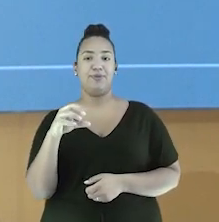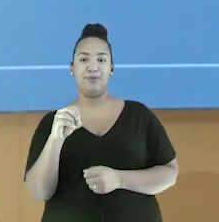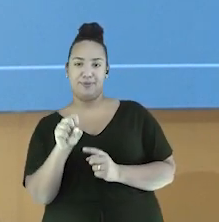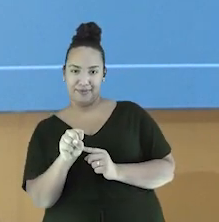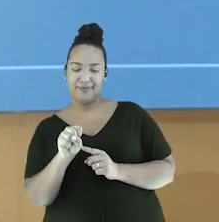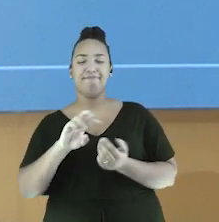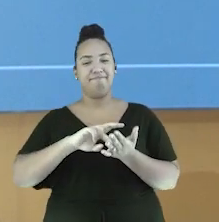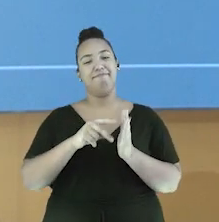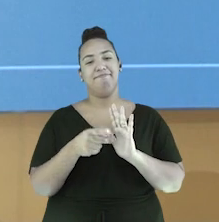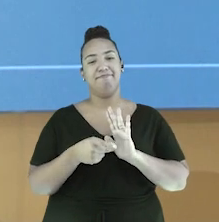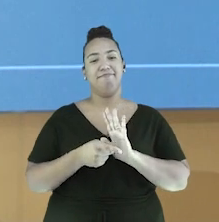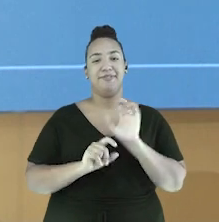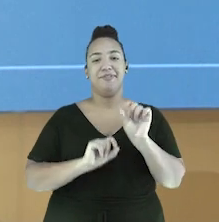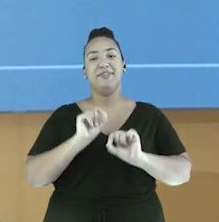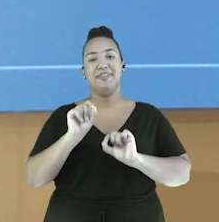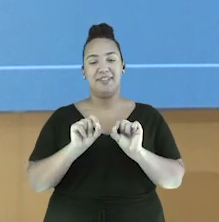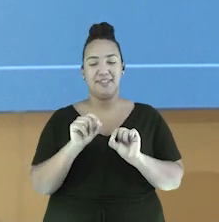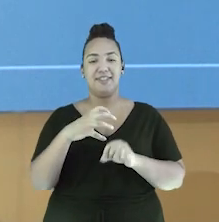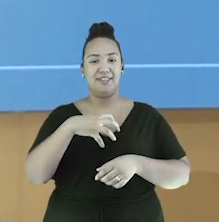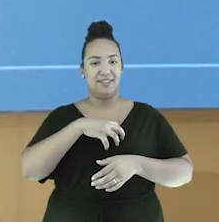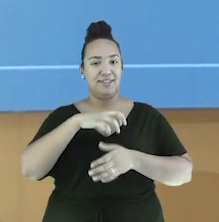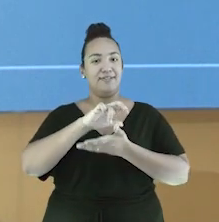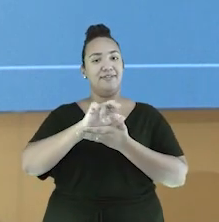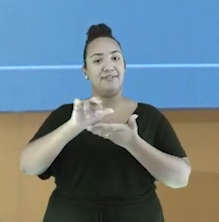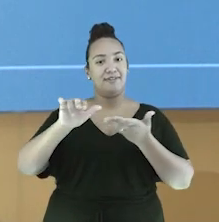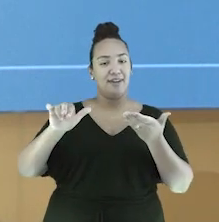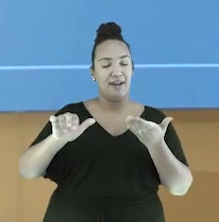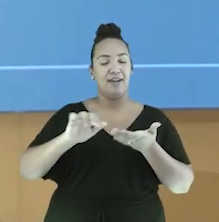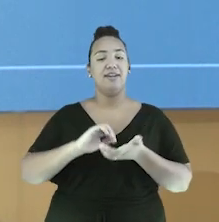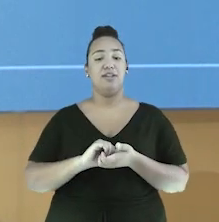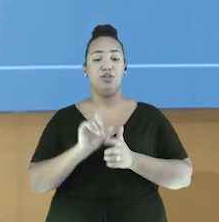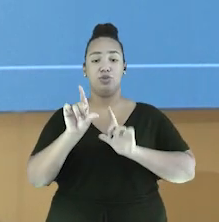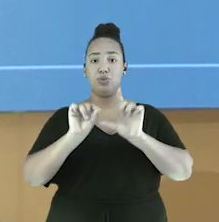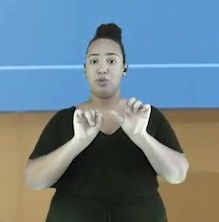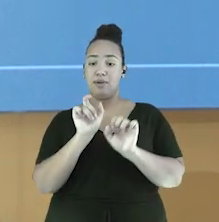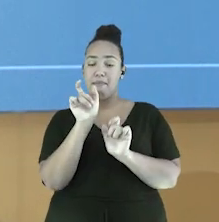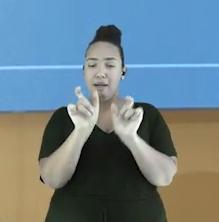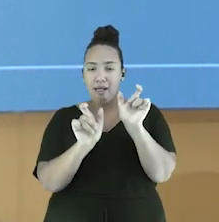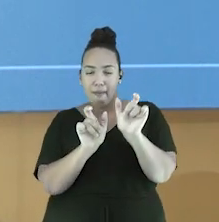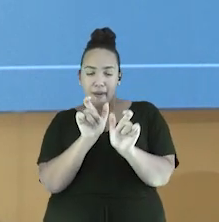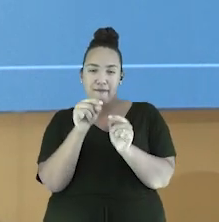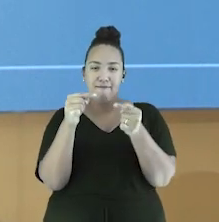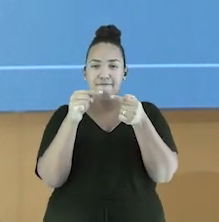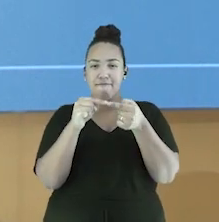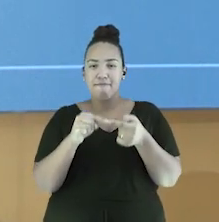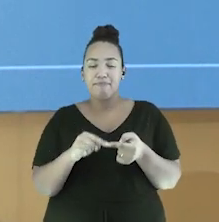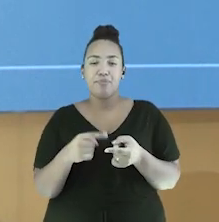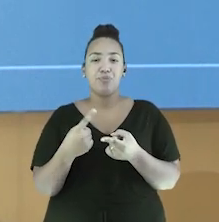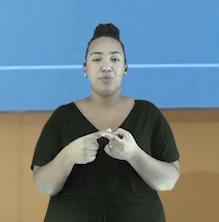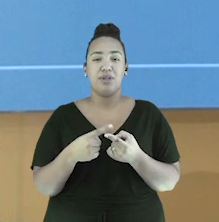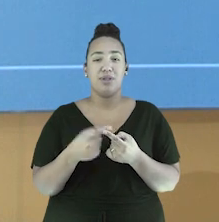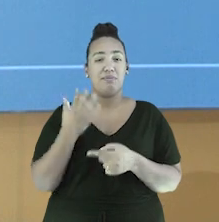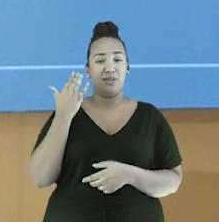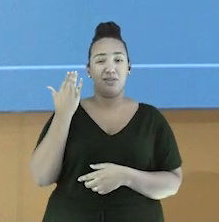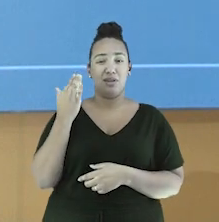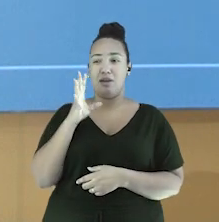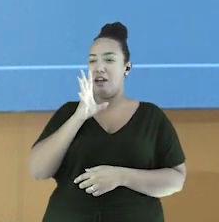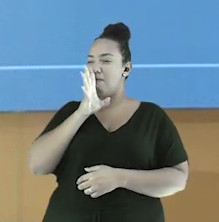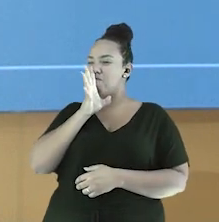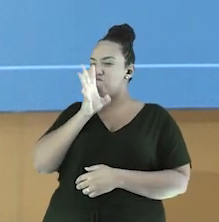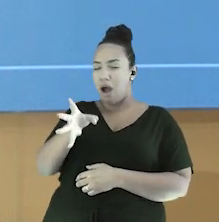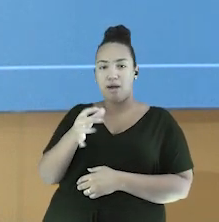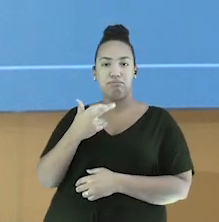muito criativos nas escolhas das palavras, para passar suas mensagens. Naquele tempo, não podia se criticar diretamente.